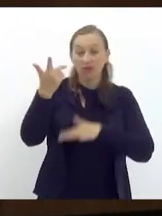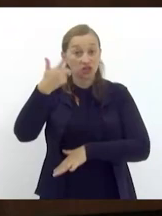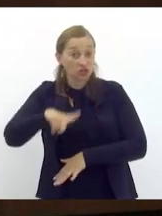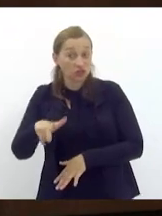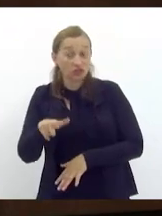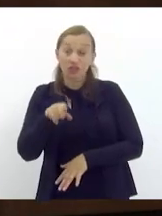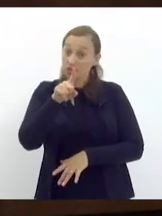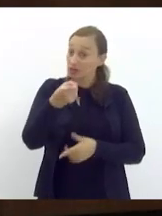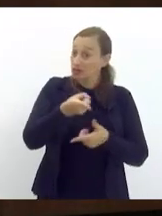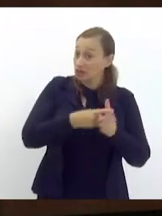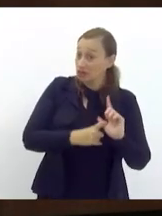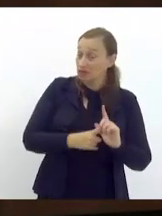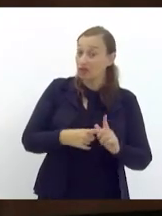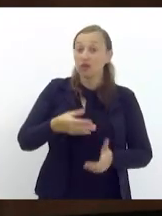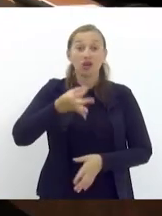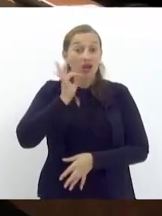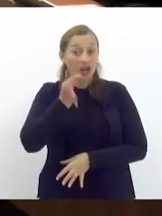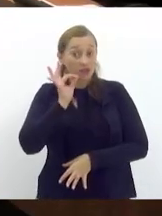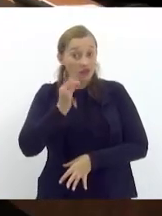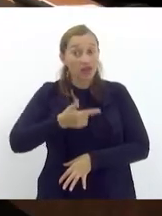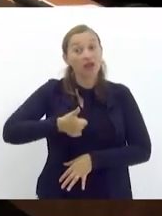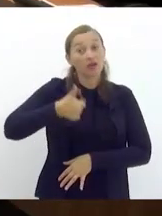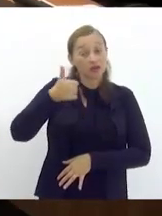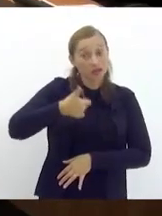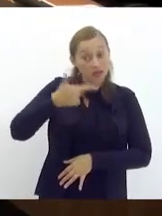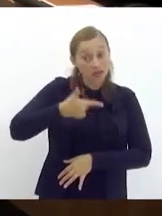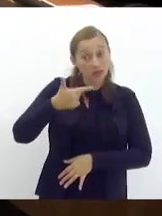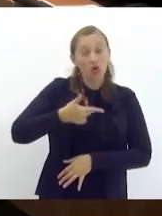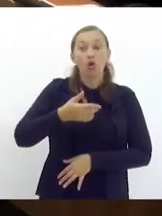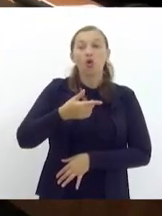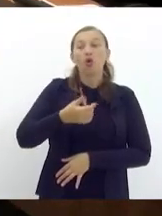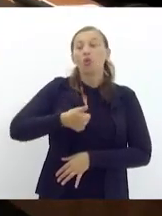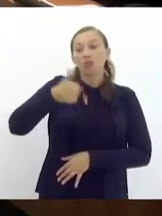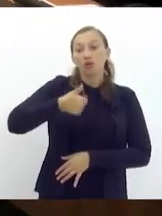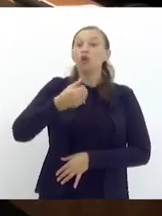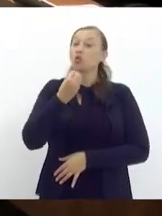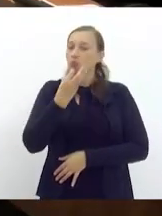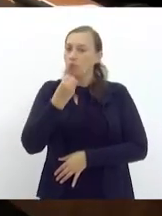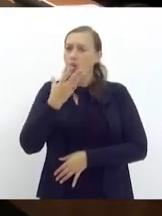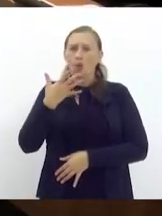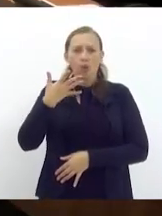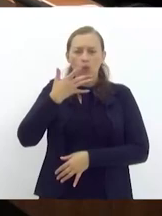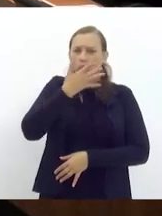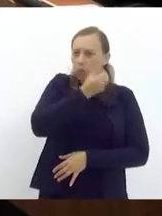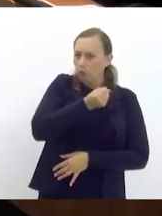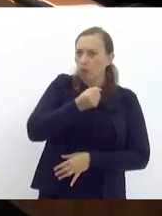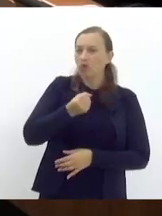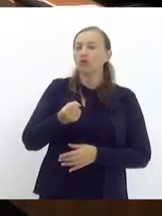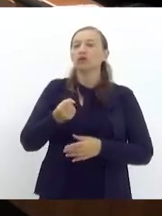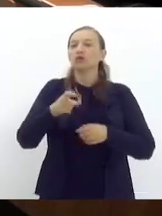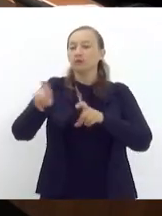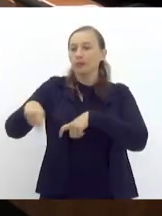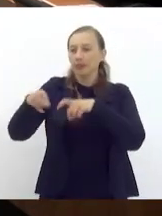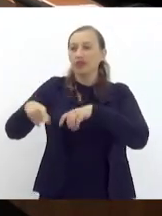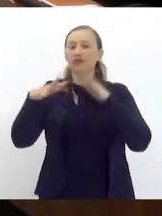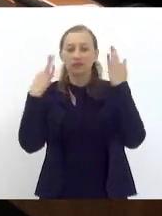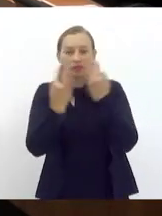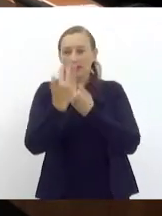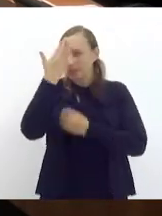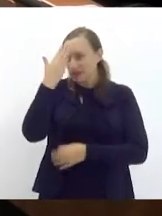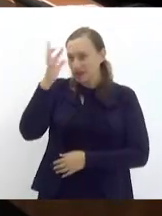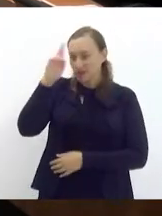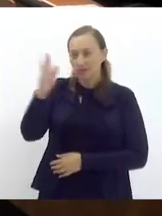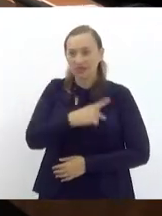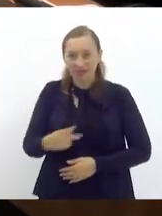senhora está devendo o segundo café que o primeiro foi muito bom com os produtos todos da agricultura familiar obrigada presidente